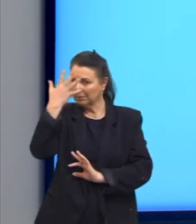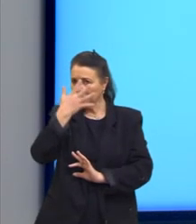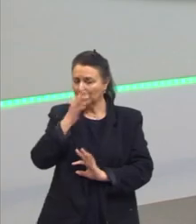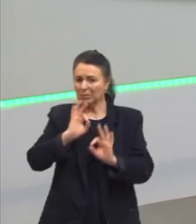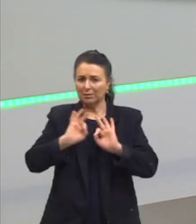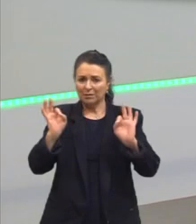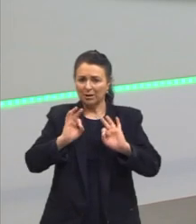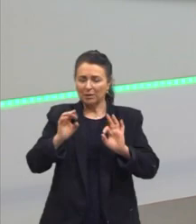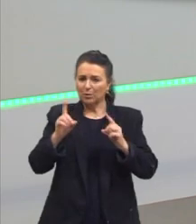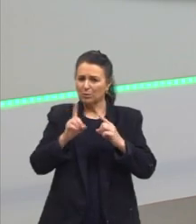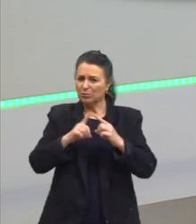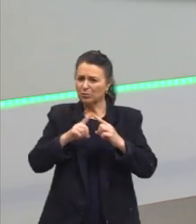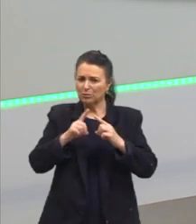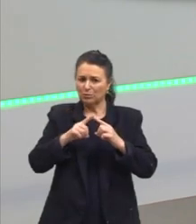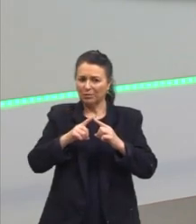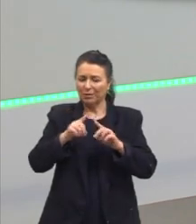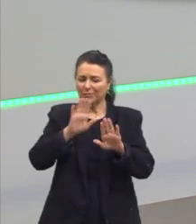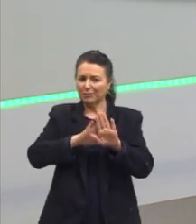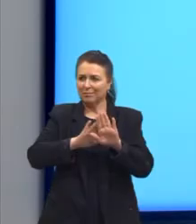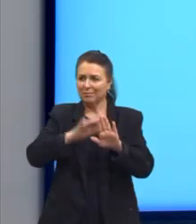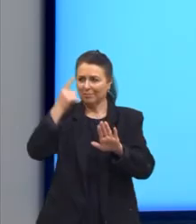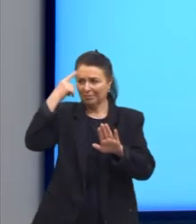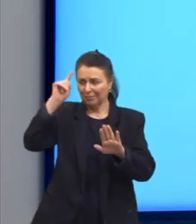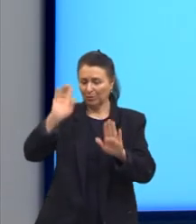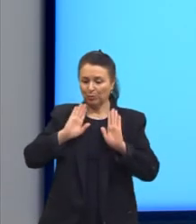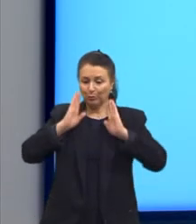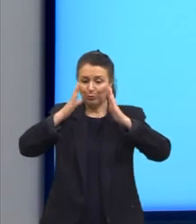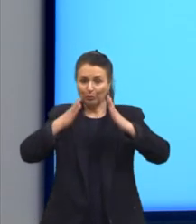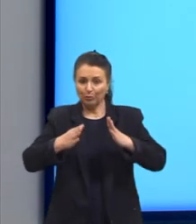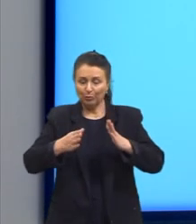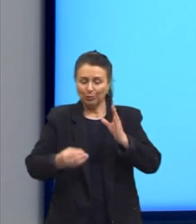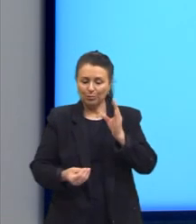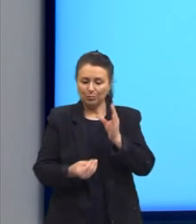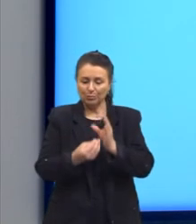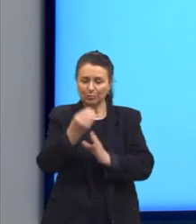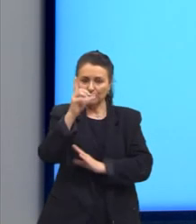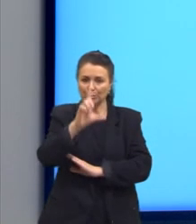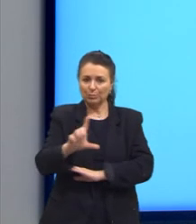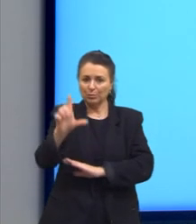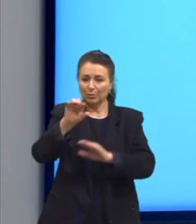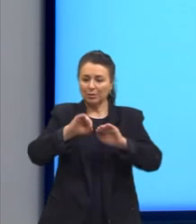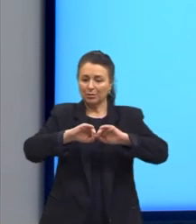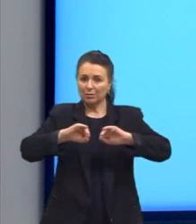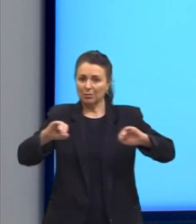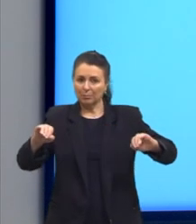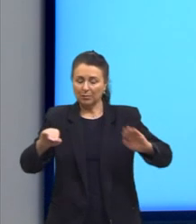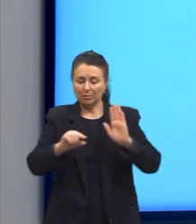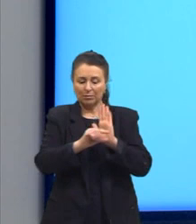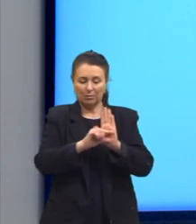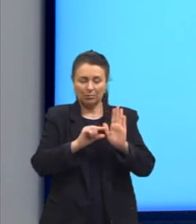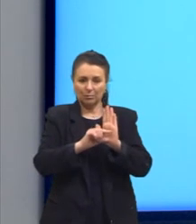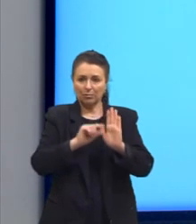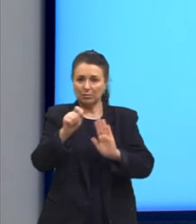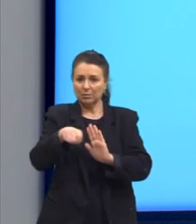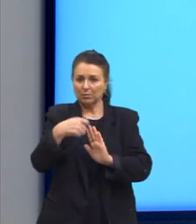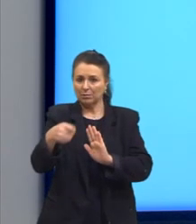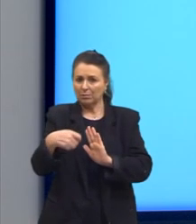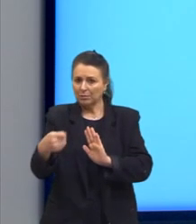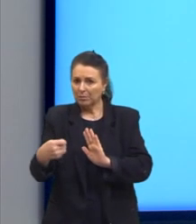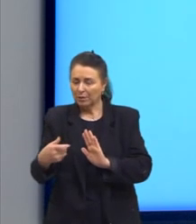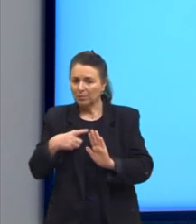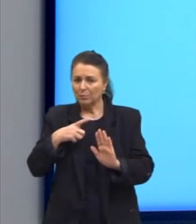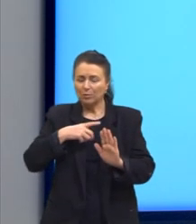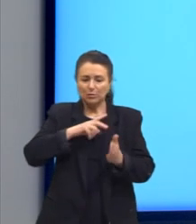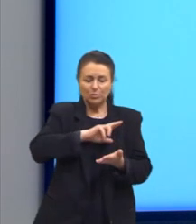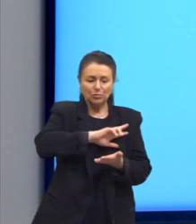nenhum tipo de idealização. Tinha o foco na produção literária, que se fragmenta e os autores vão escrevendo sobre as diferentes